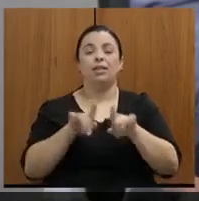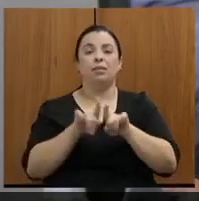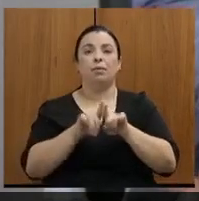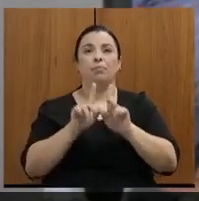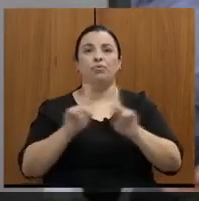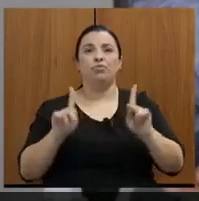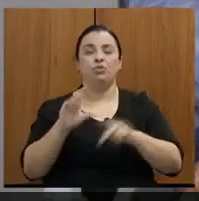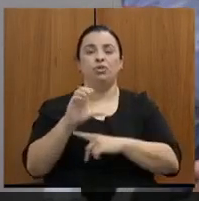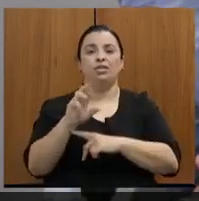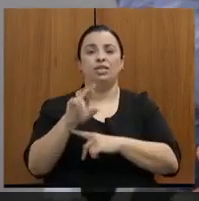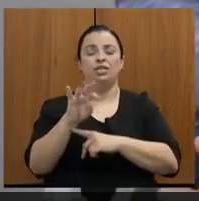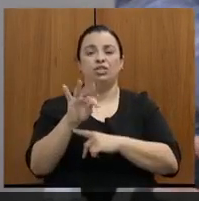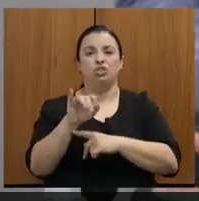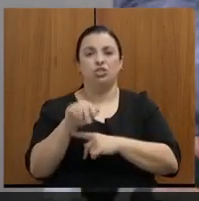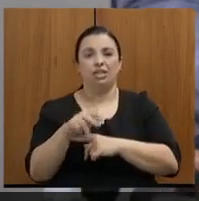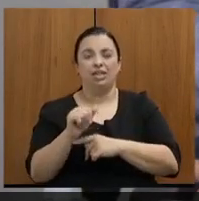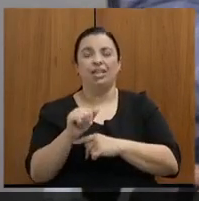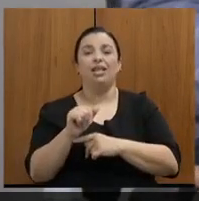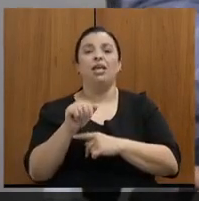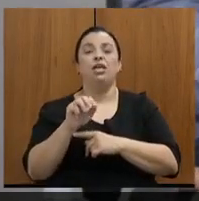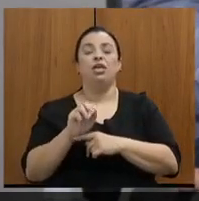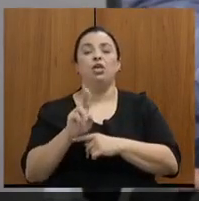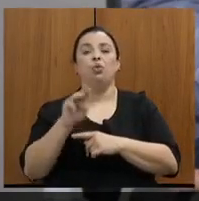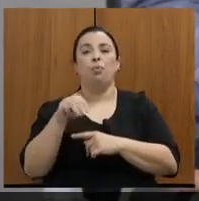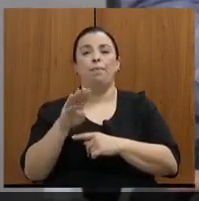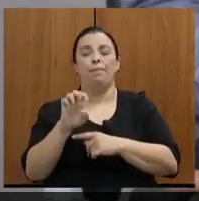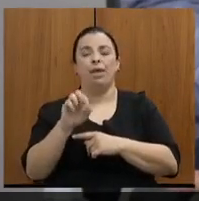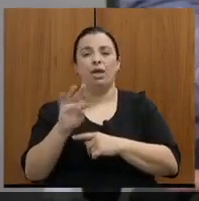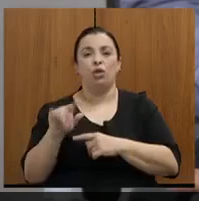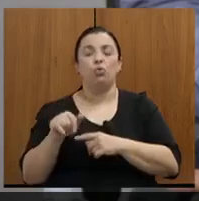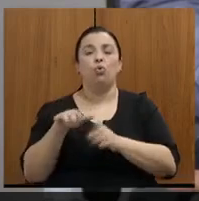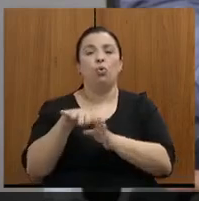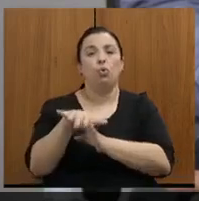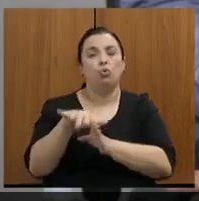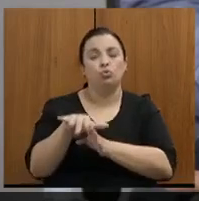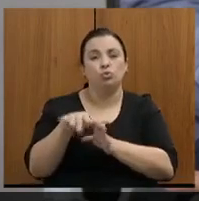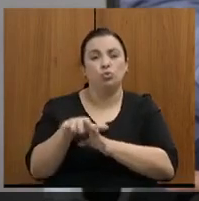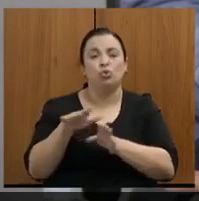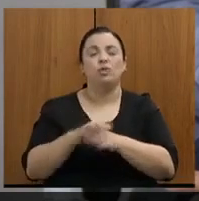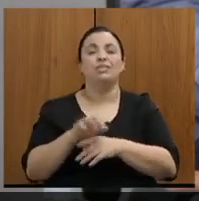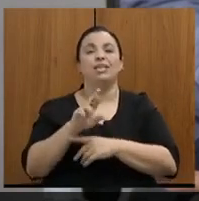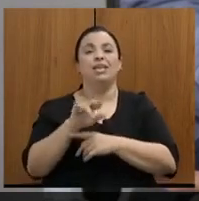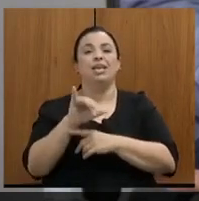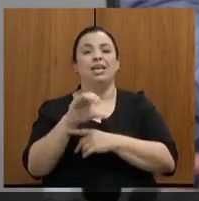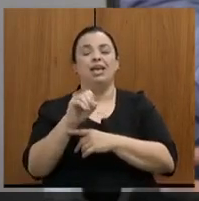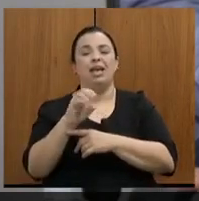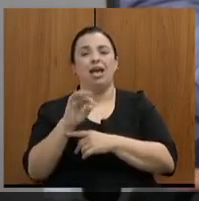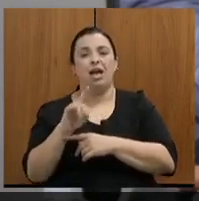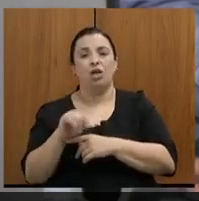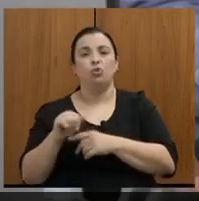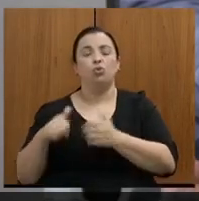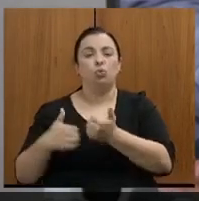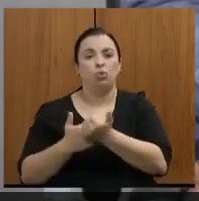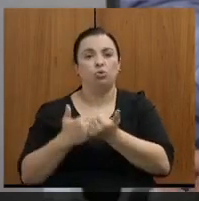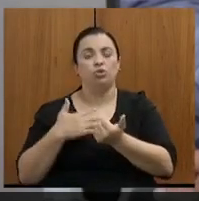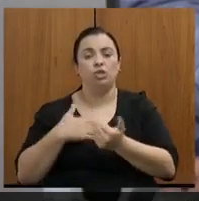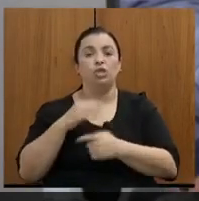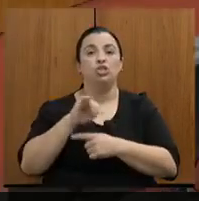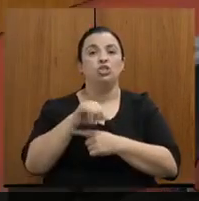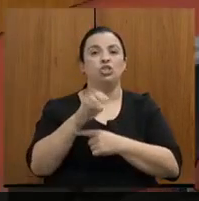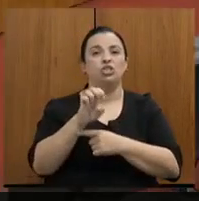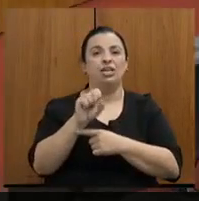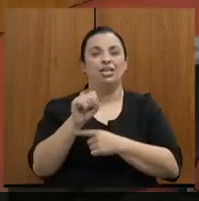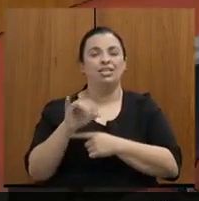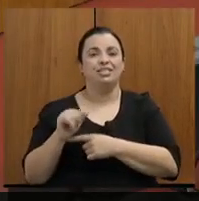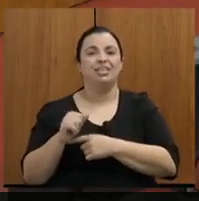Cristina Magalhães e o professor Humberto Alvim, consultores, Ricardo Coutinho, meu assessor Jéssica, Carolina, estagiária, Sidney